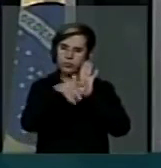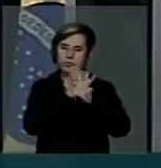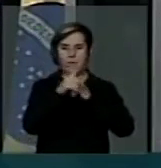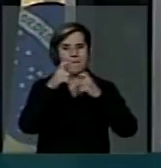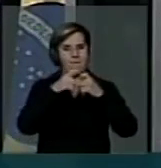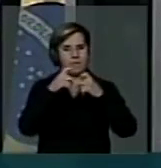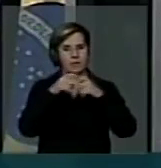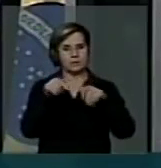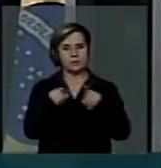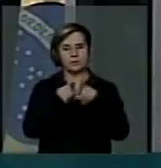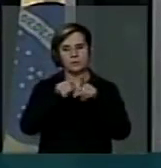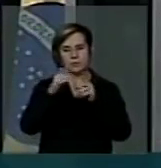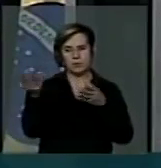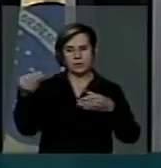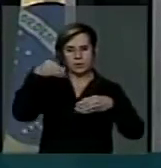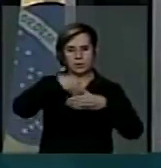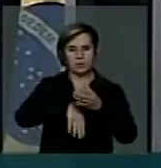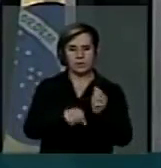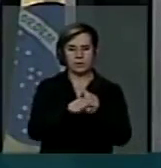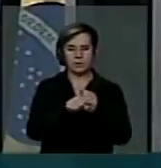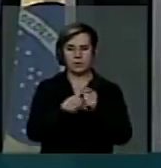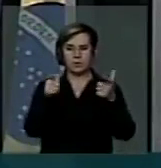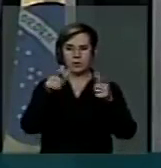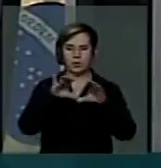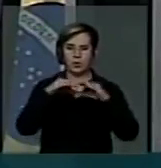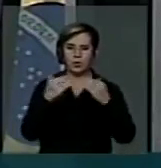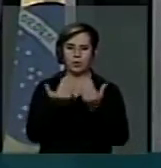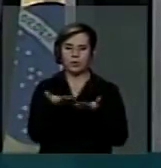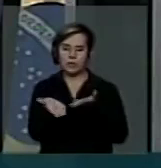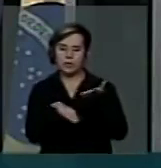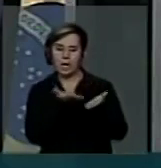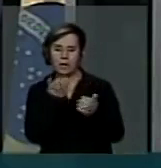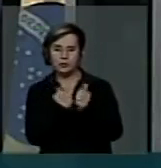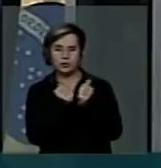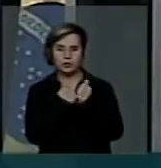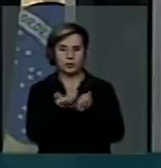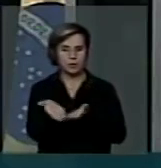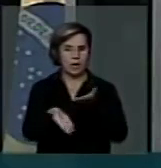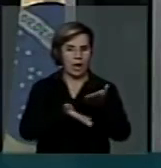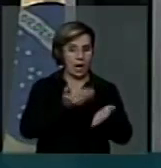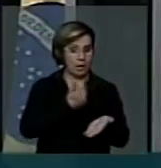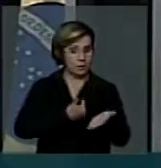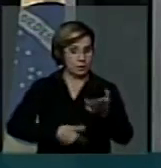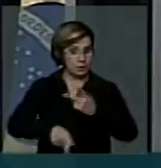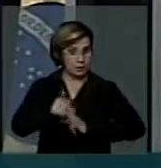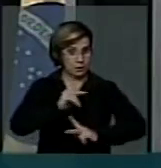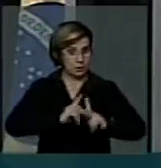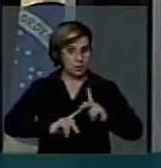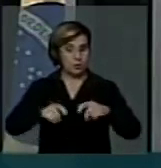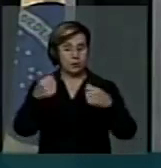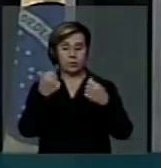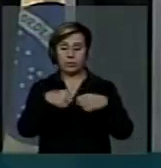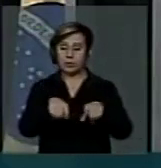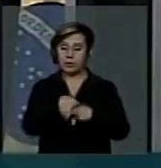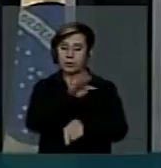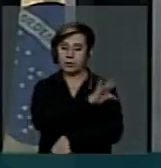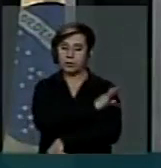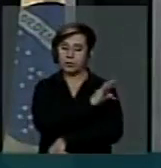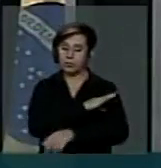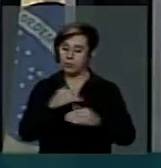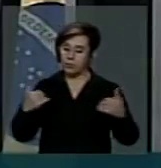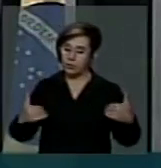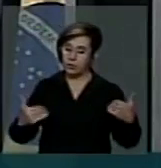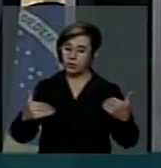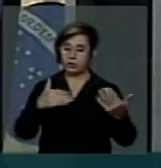Inclusão das comunidades terapêuticas no atendimento público, desde que sigam critérios técnicos do Ministério da Saúde.